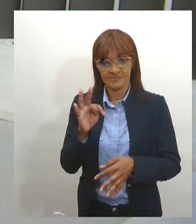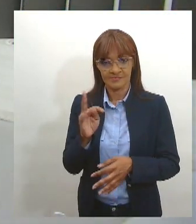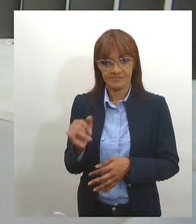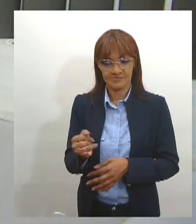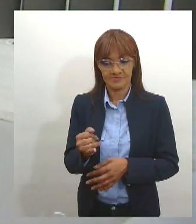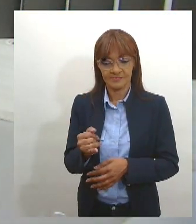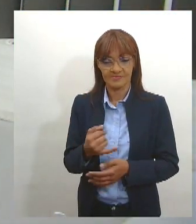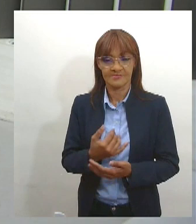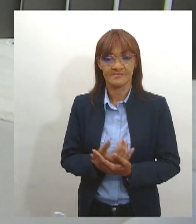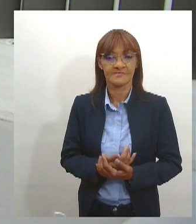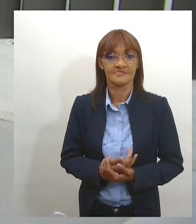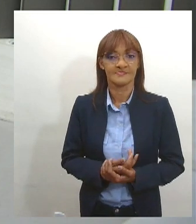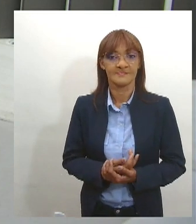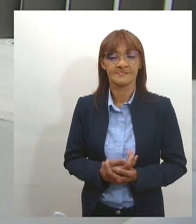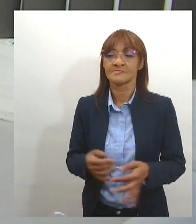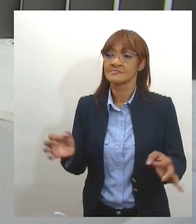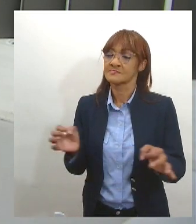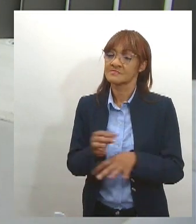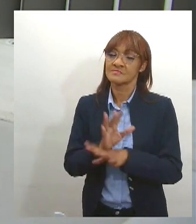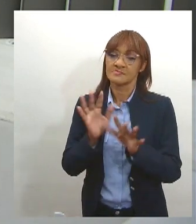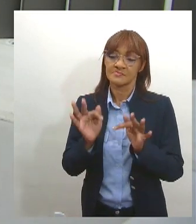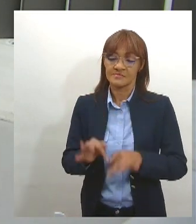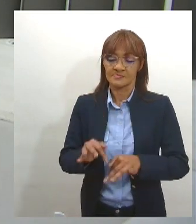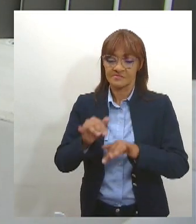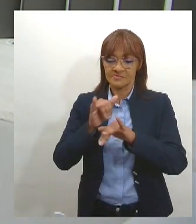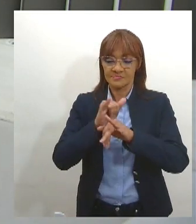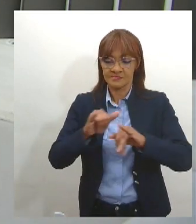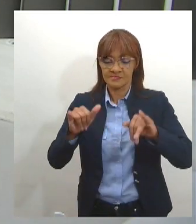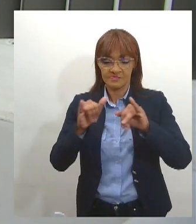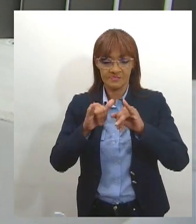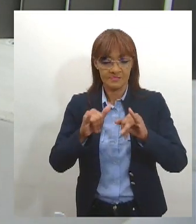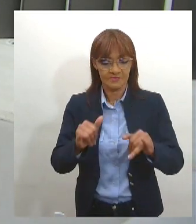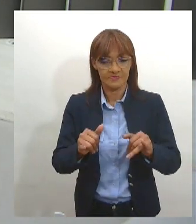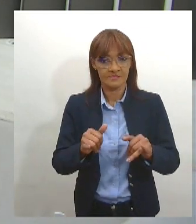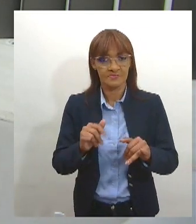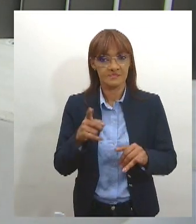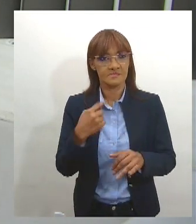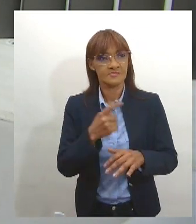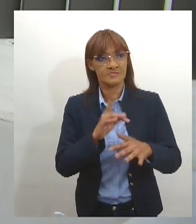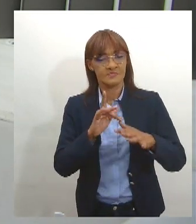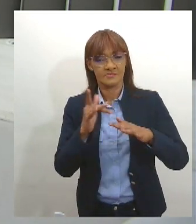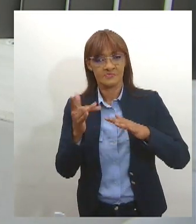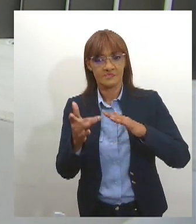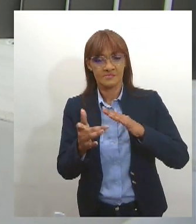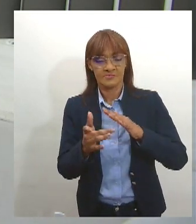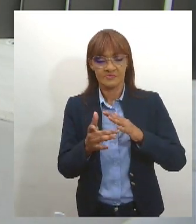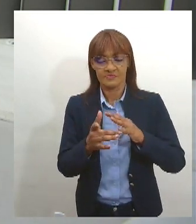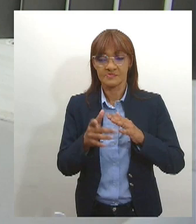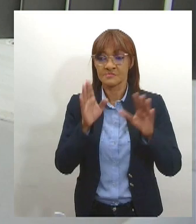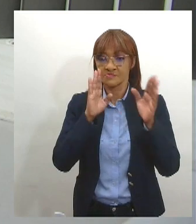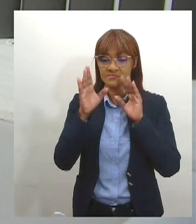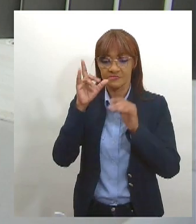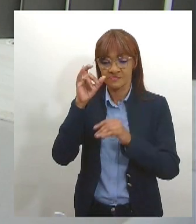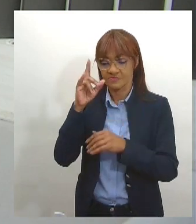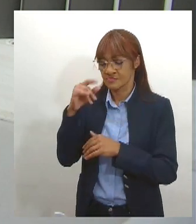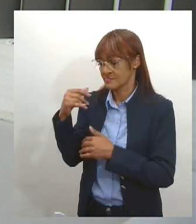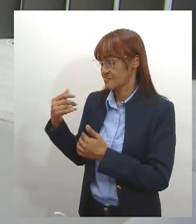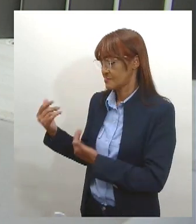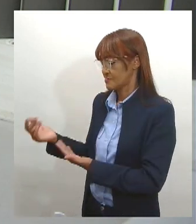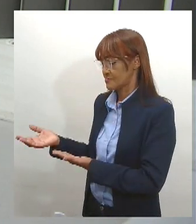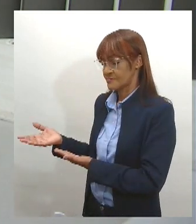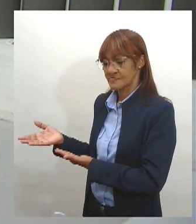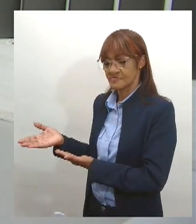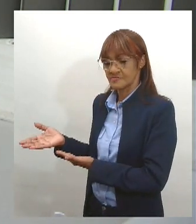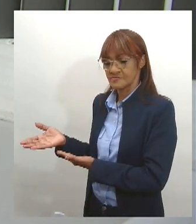A gente fica por aqui outras notícias você confere em nossas redes sociais no Facebook e no Instagram através do arroba TV